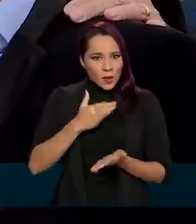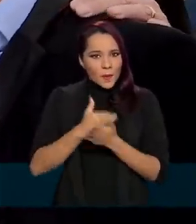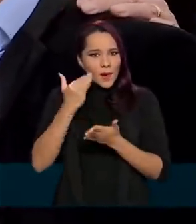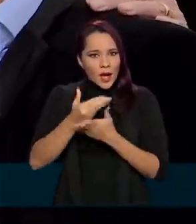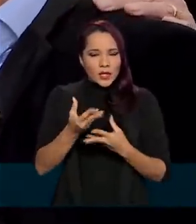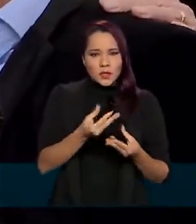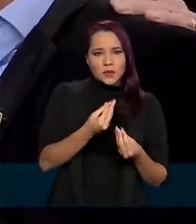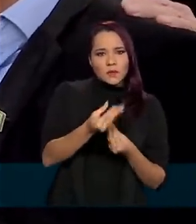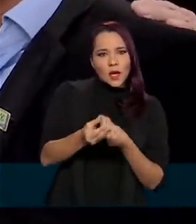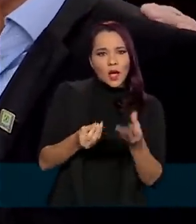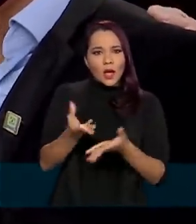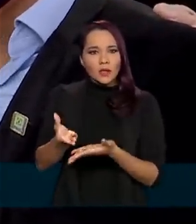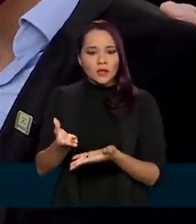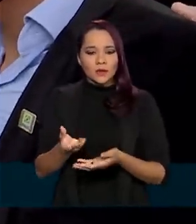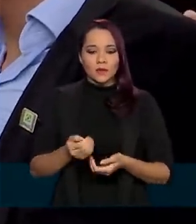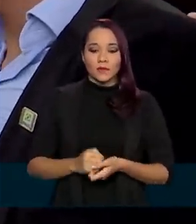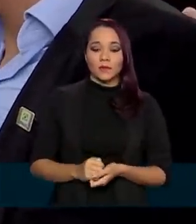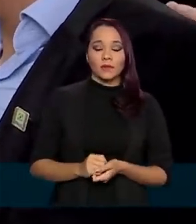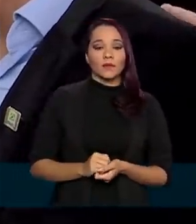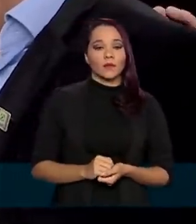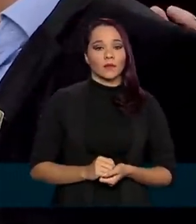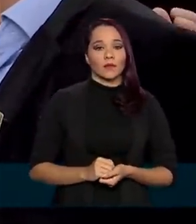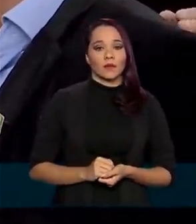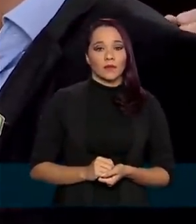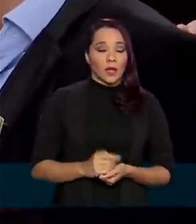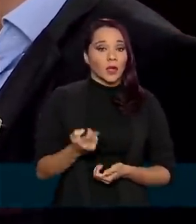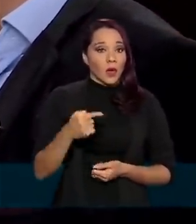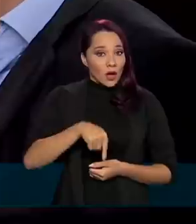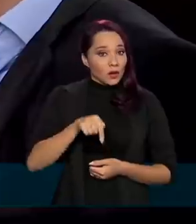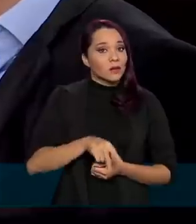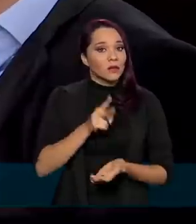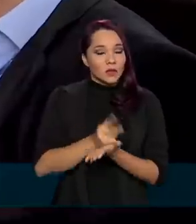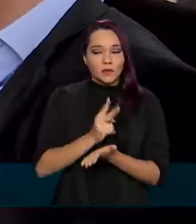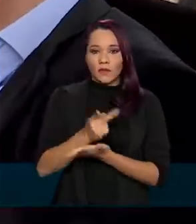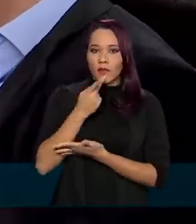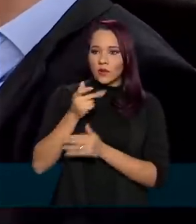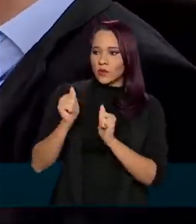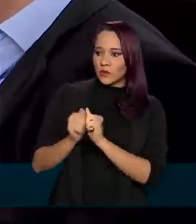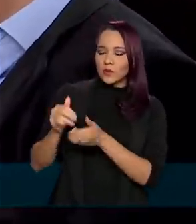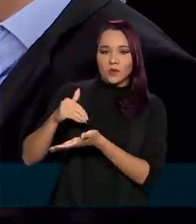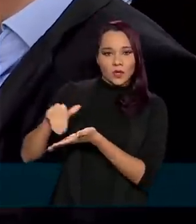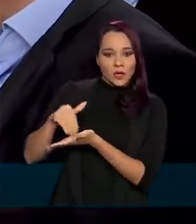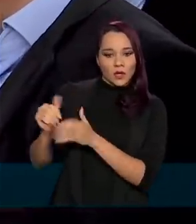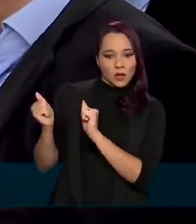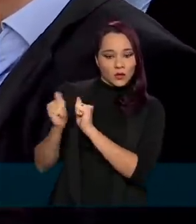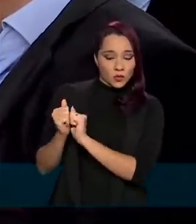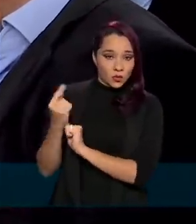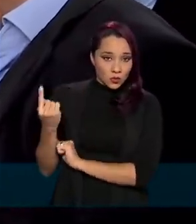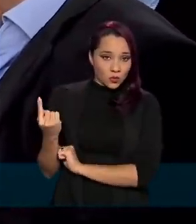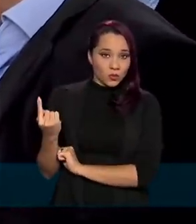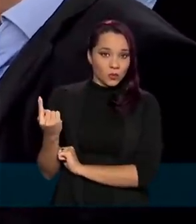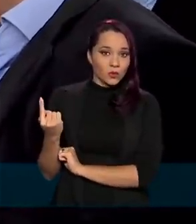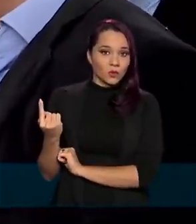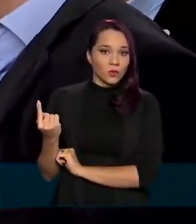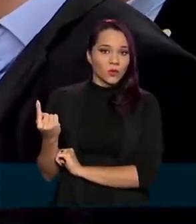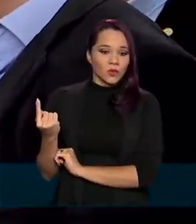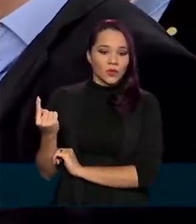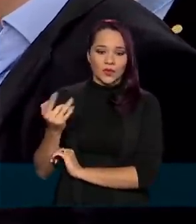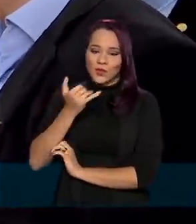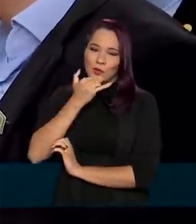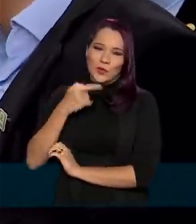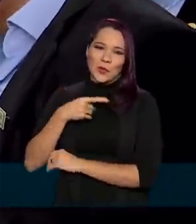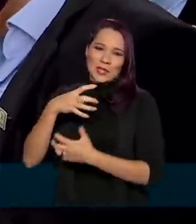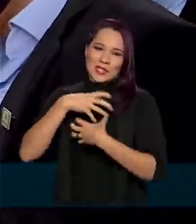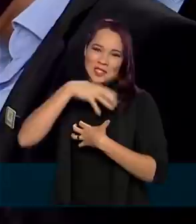Vamos lá, vamos lá. A continuidade dos Aqui, que eu sempre falei com o meu secretário que está aqui, um deles, Secretário, estou me sentindo